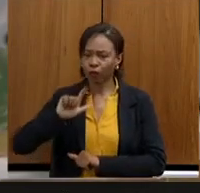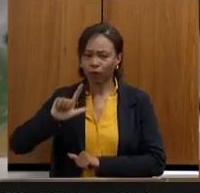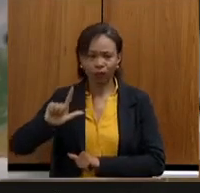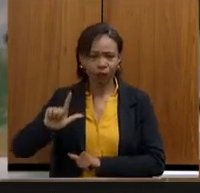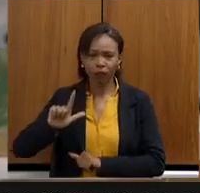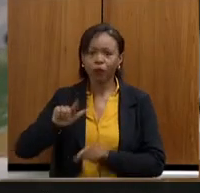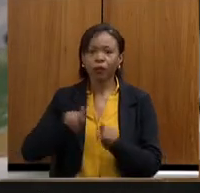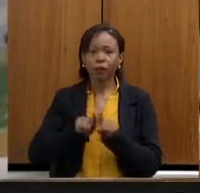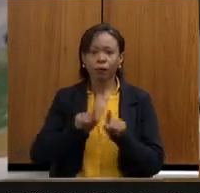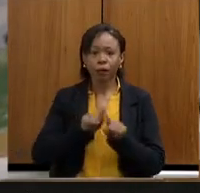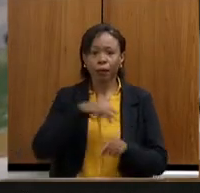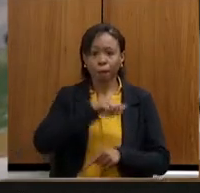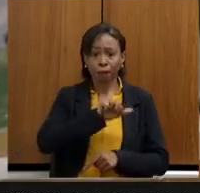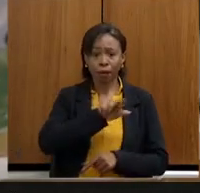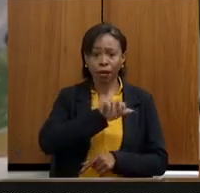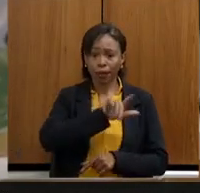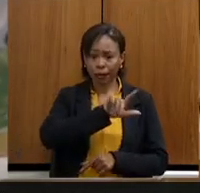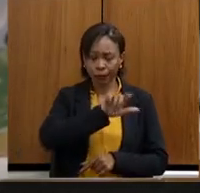mas em todos